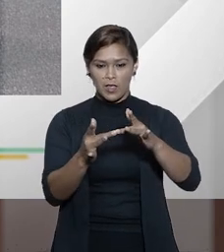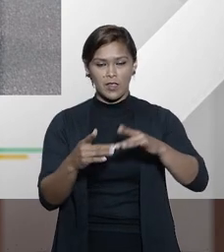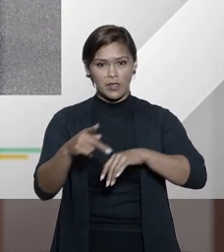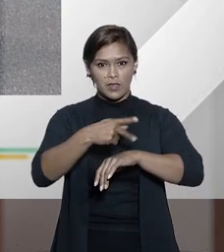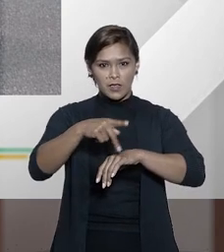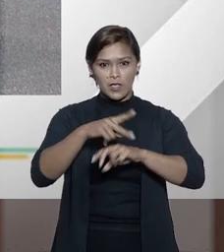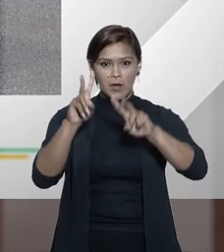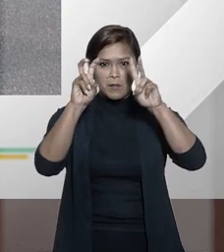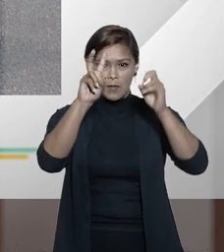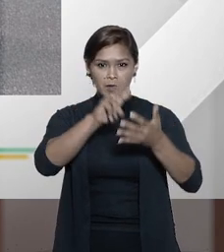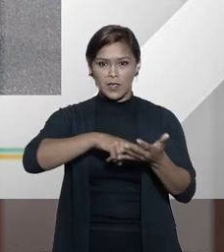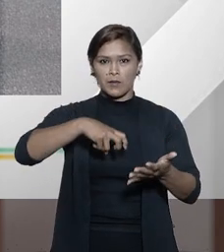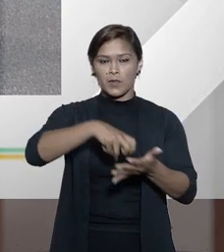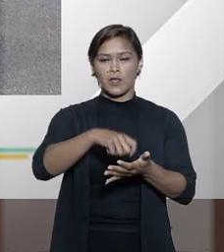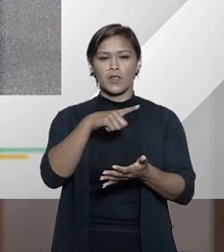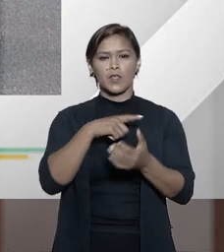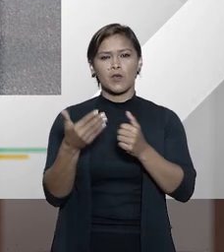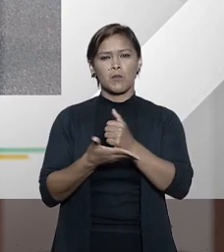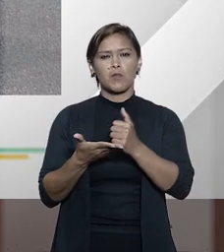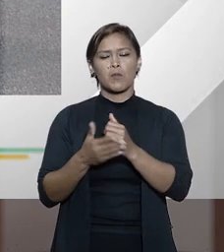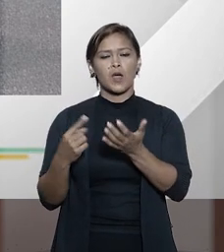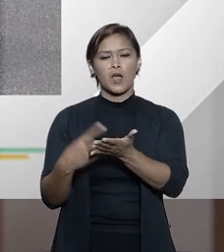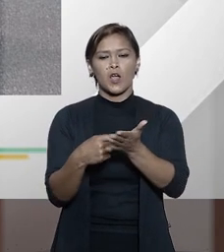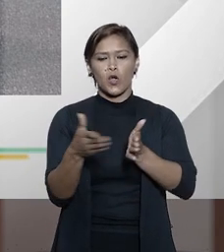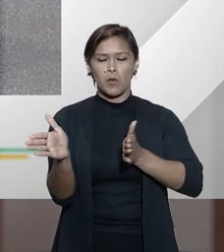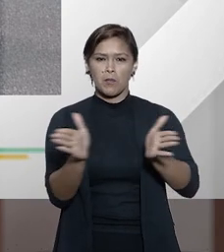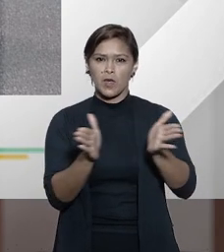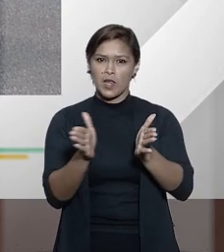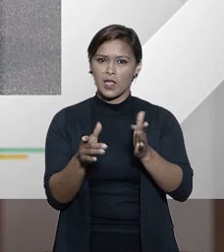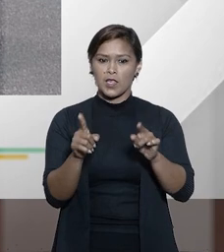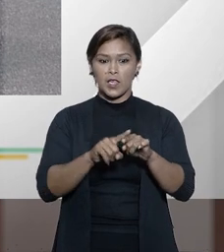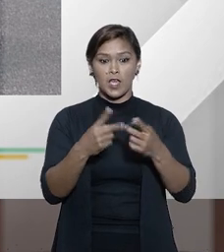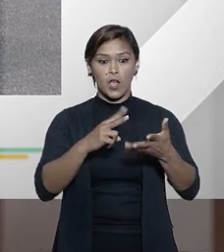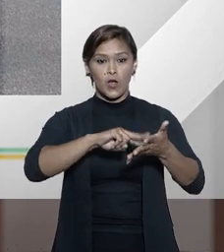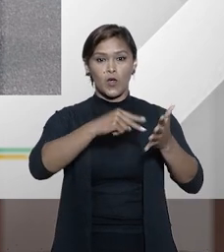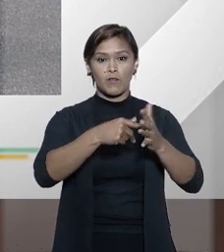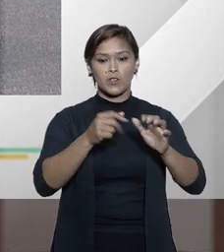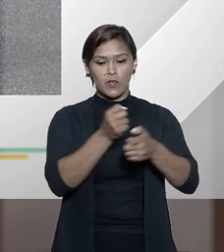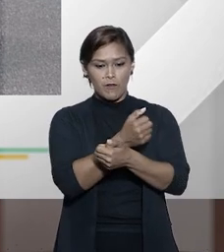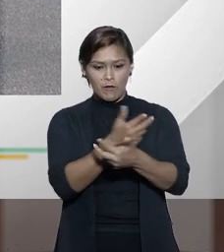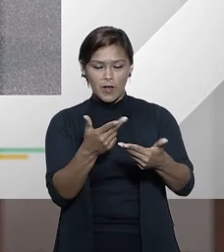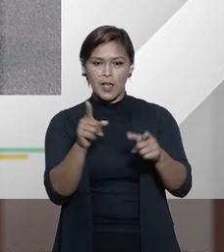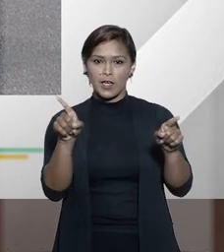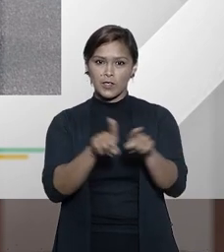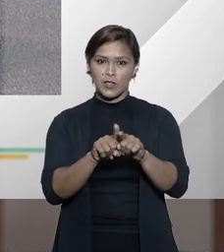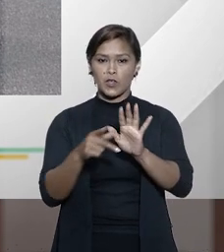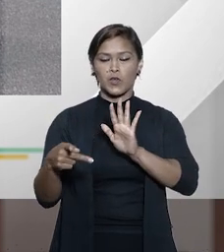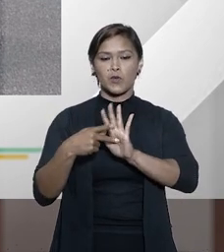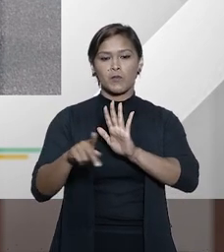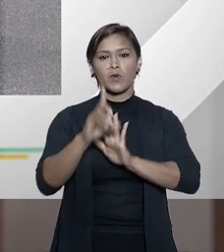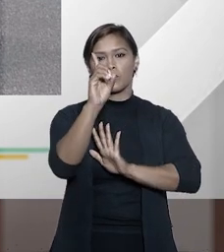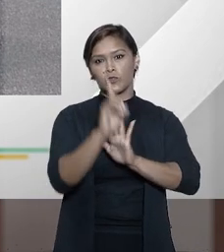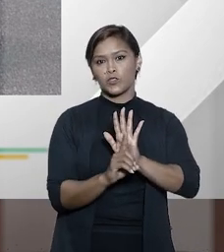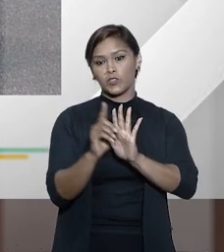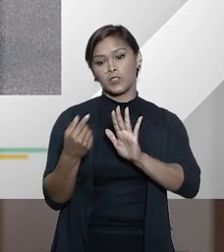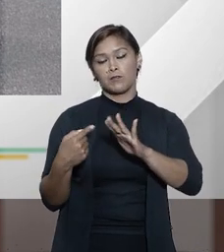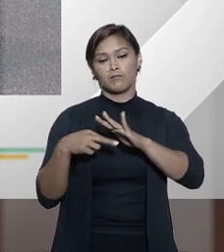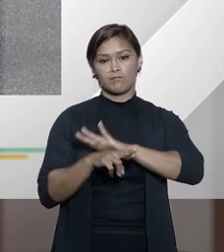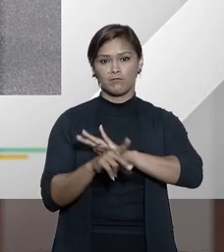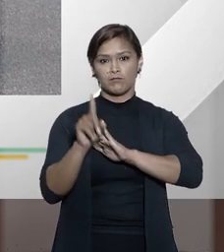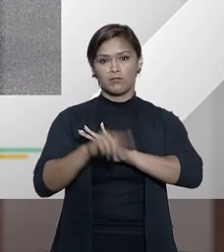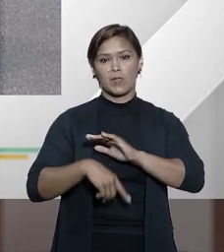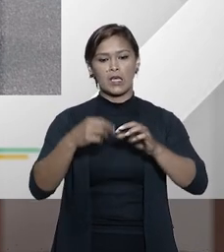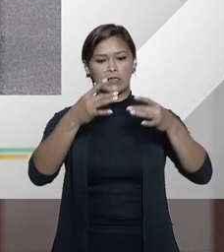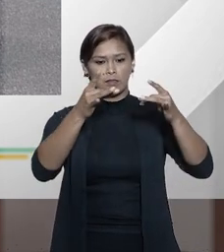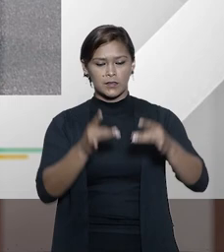internacional em matéria penal tem como base acordos bilaterais, convenções multilaterais e o próprio direito interno.